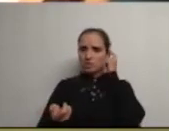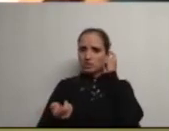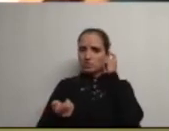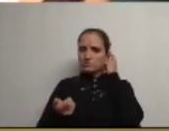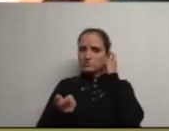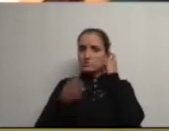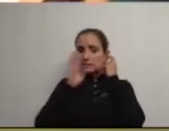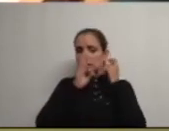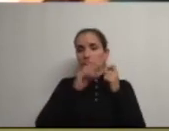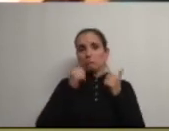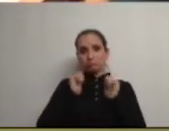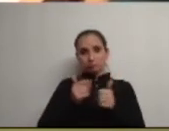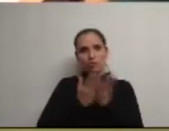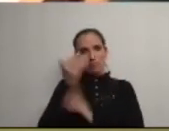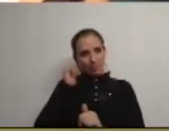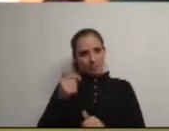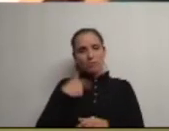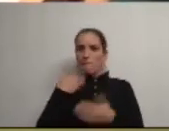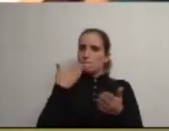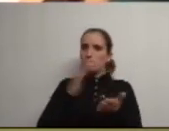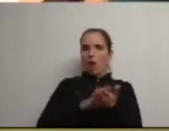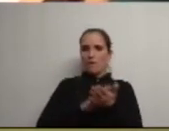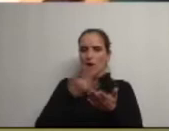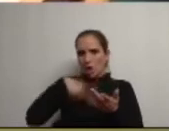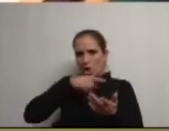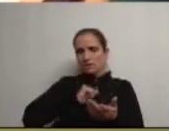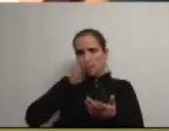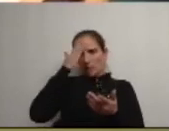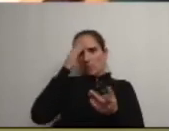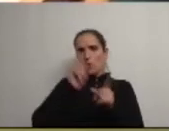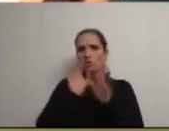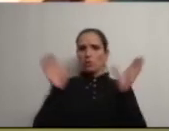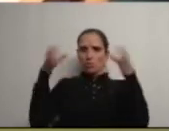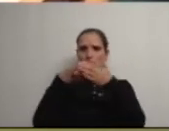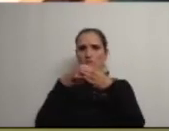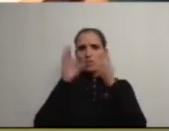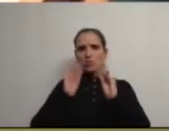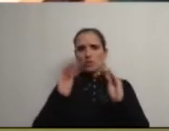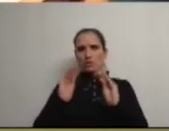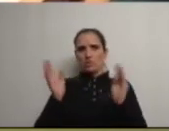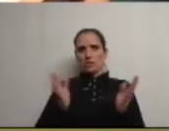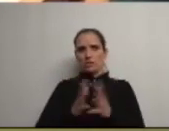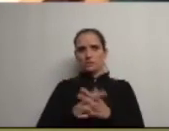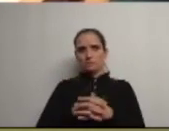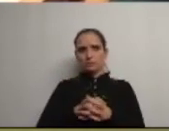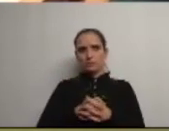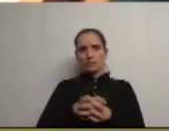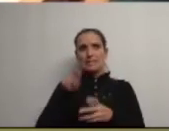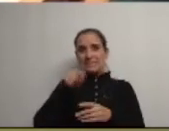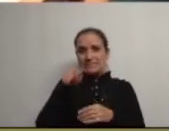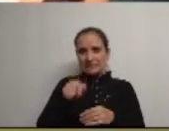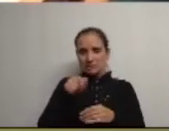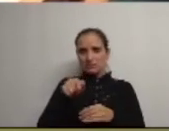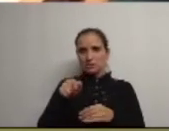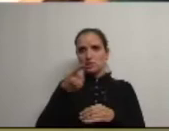se não resultar para provarmos a nossa capacidade enquanto comunidade educativa e aqui é que